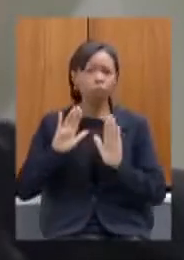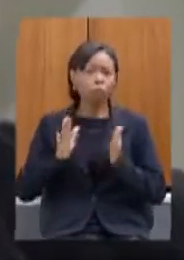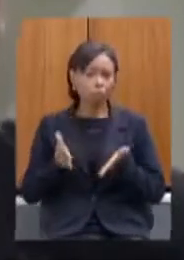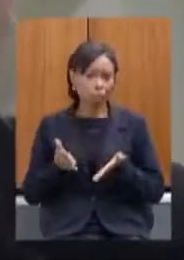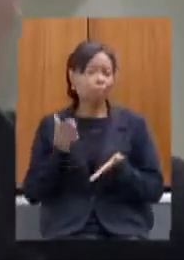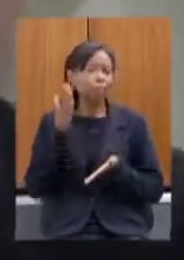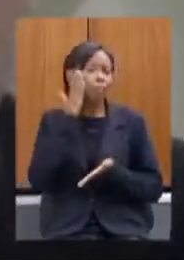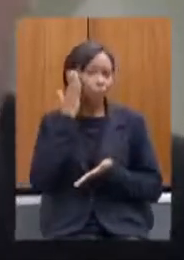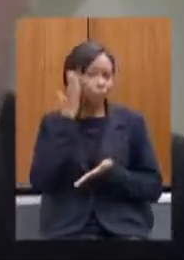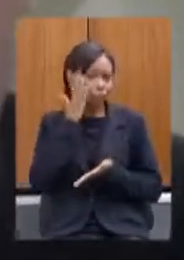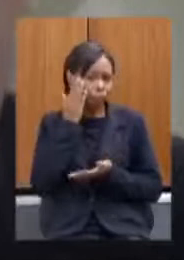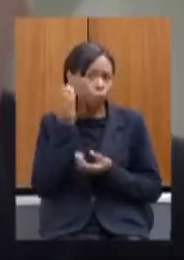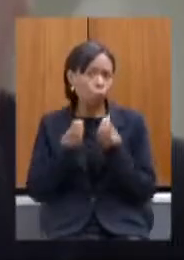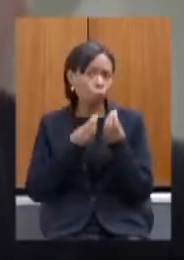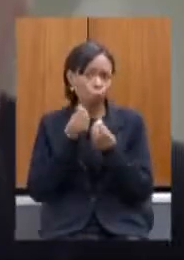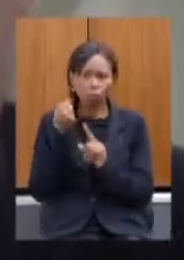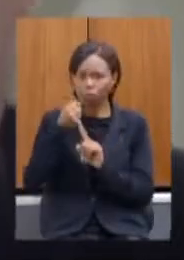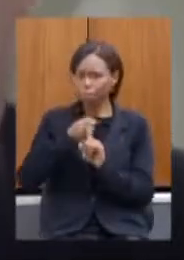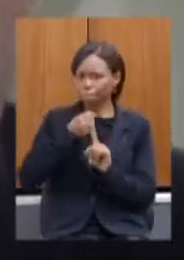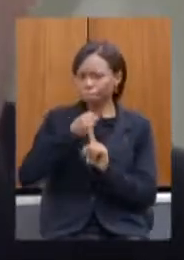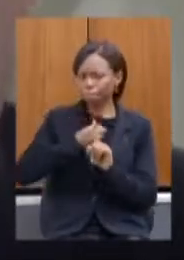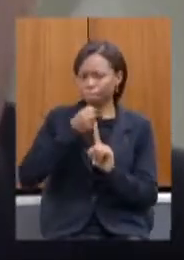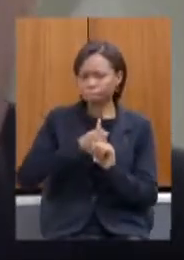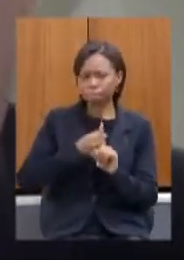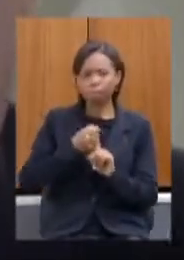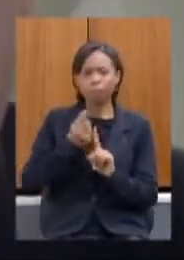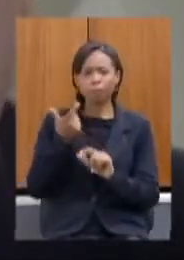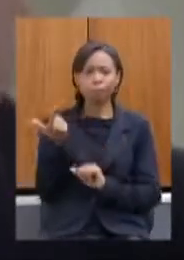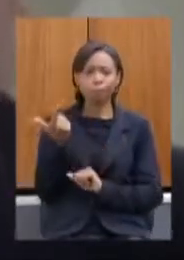luta que foi para que a gente conseguisse